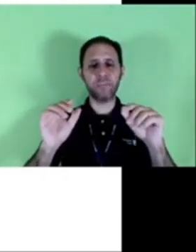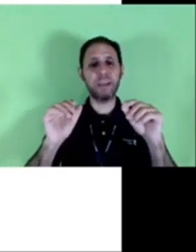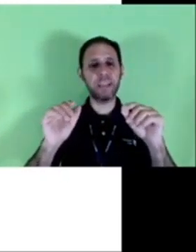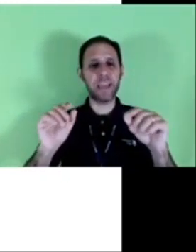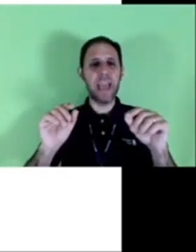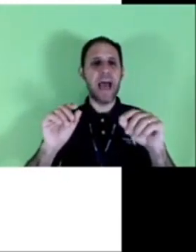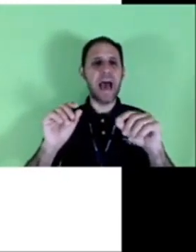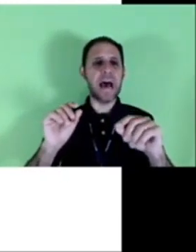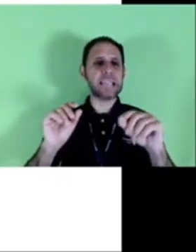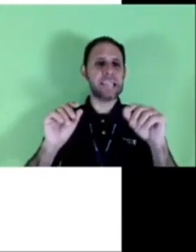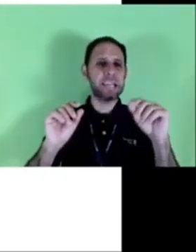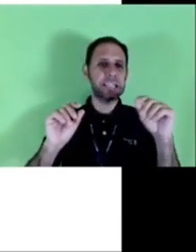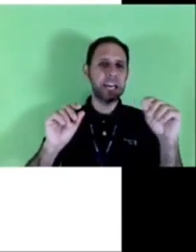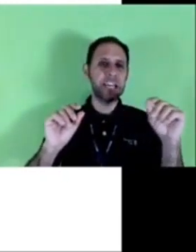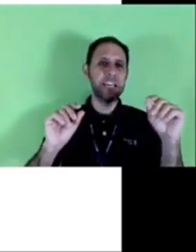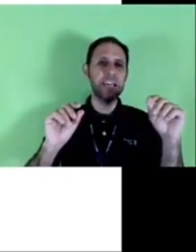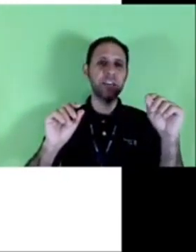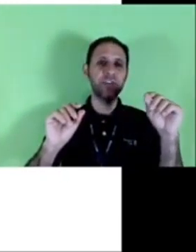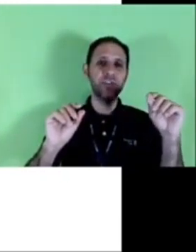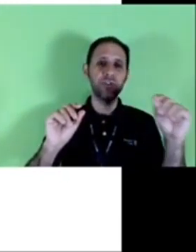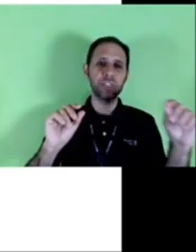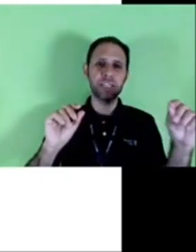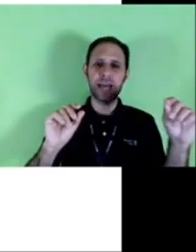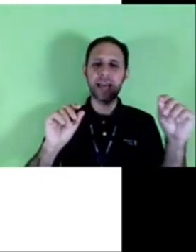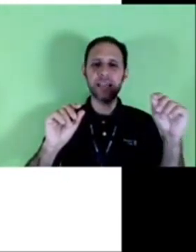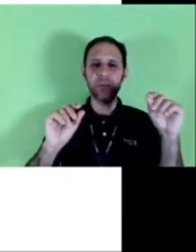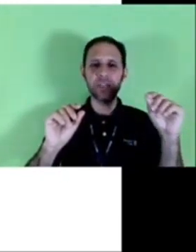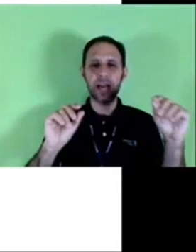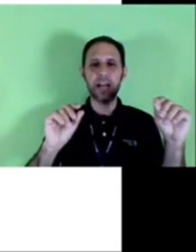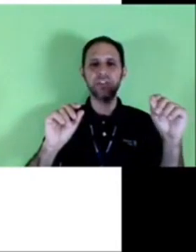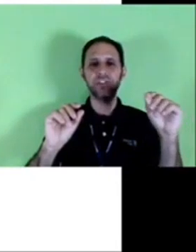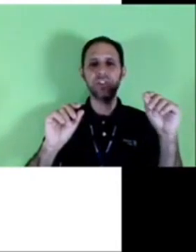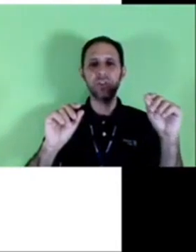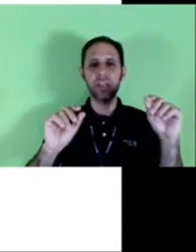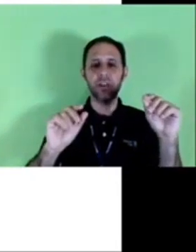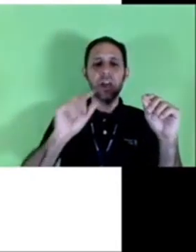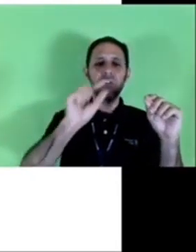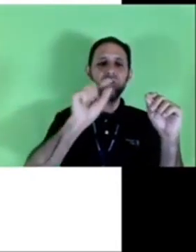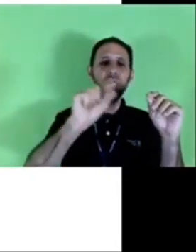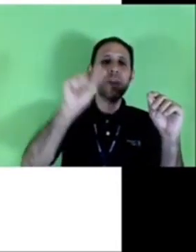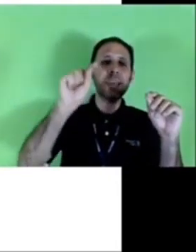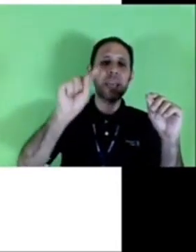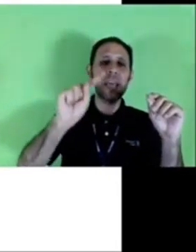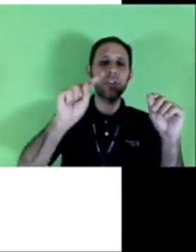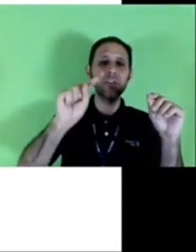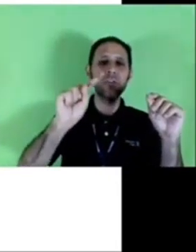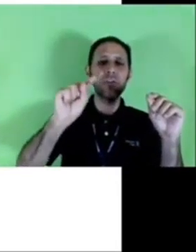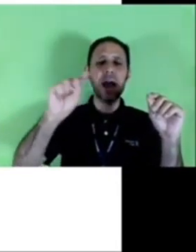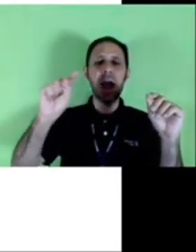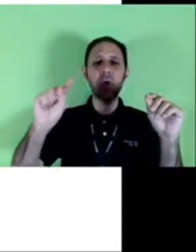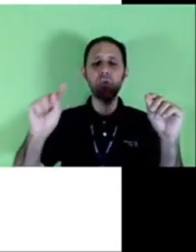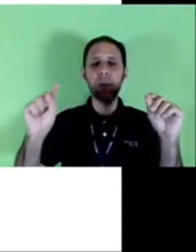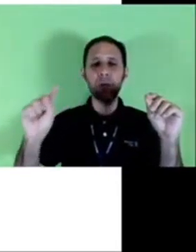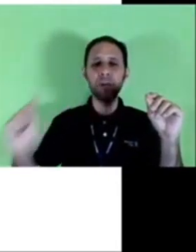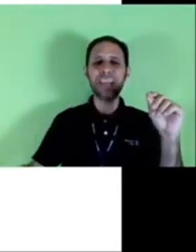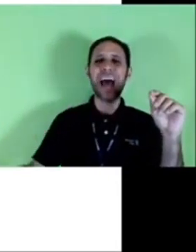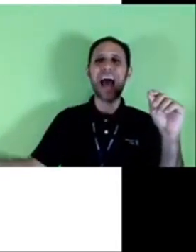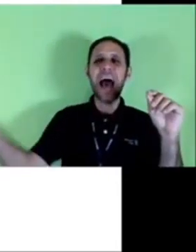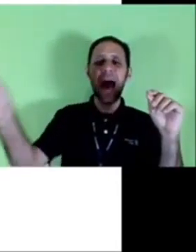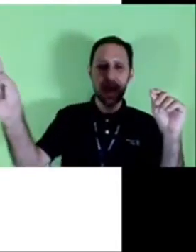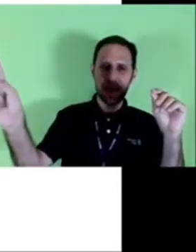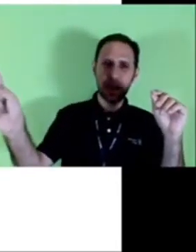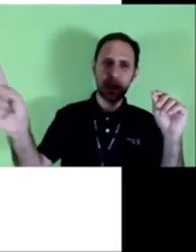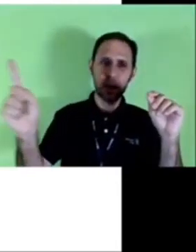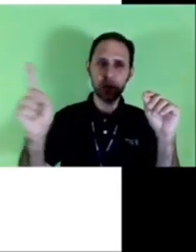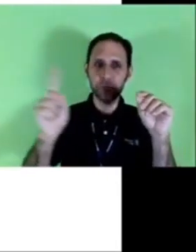requerimento para quem a secretaria do Senai da unidade de Toledo eu estou requerendo alguma coisa